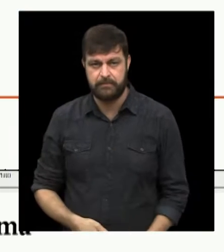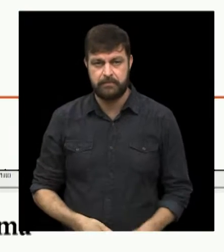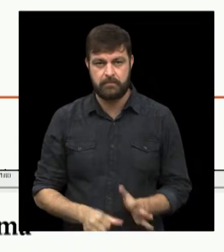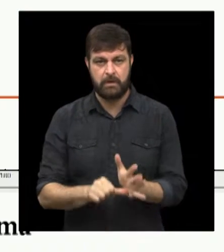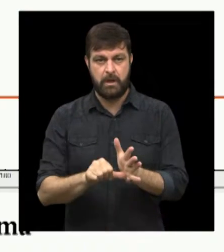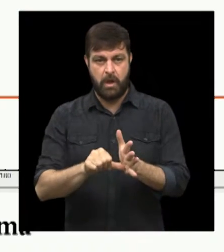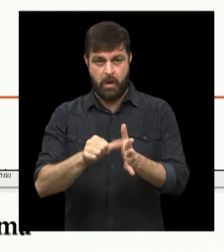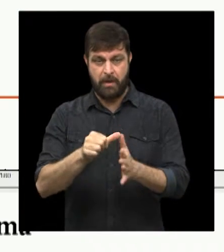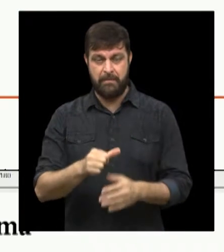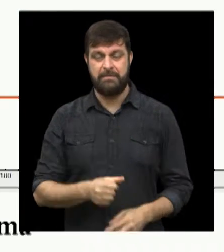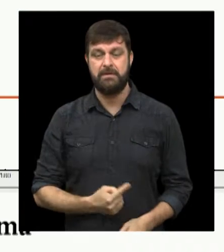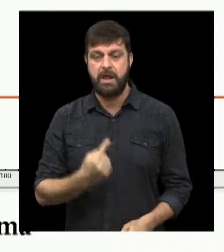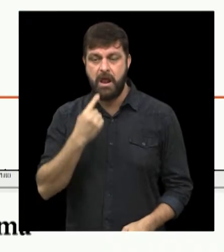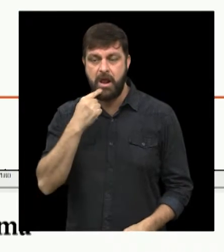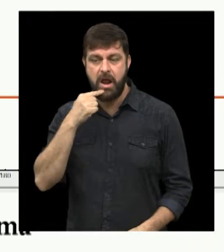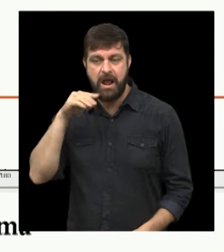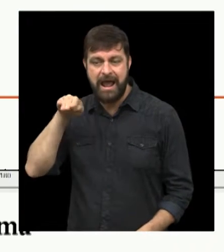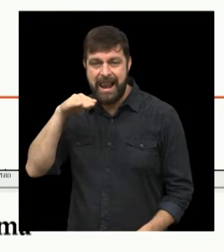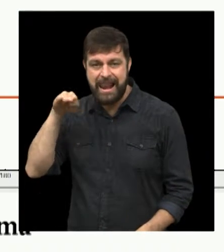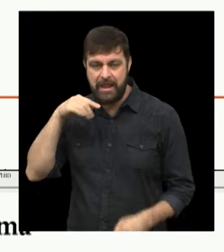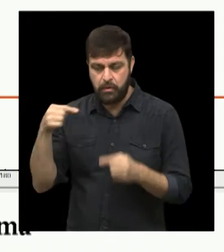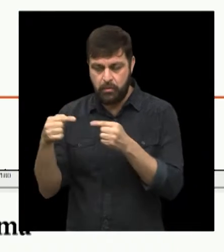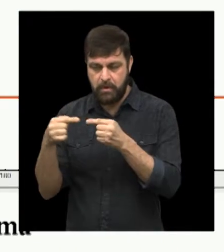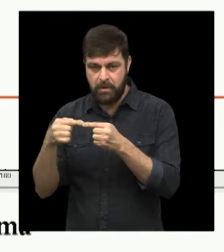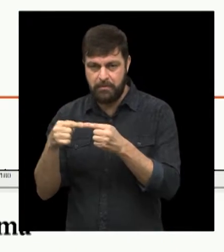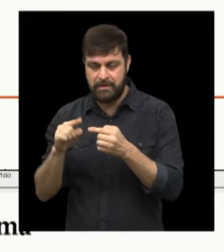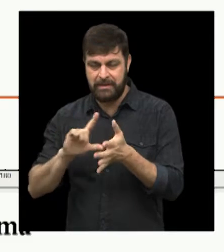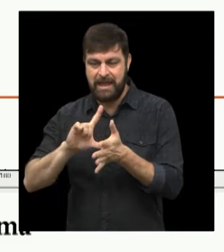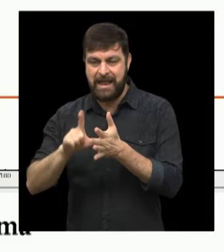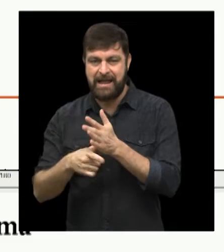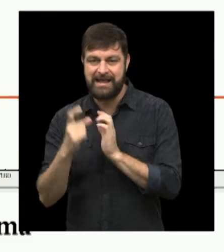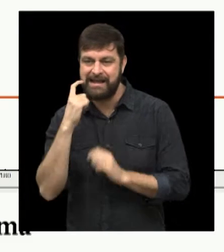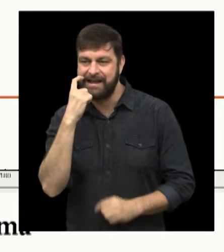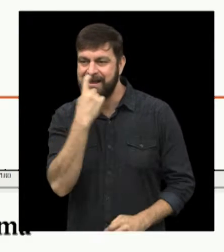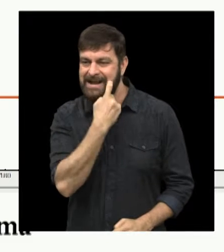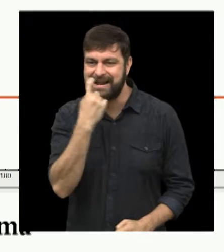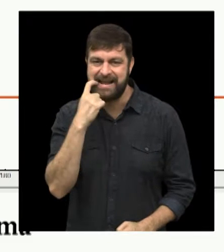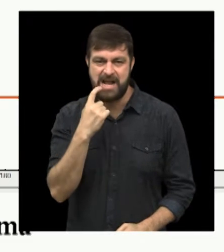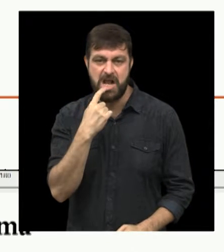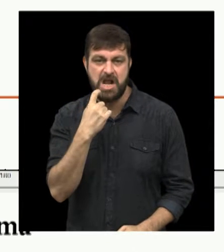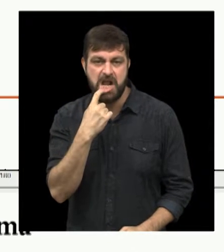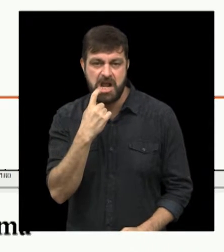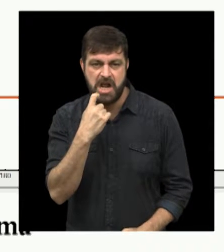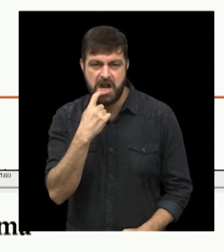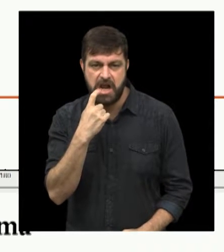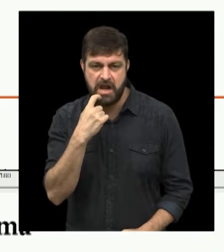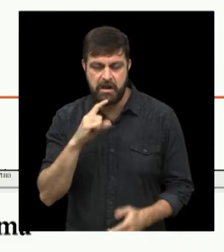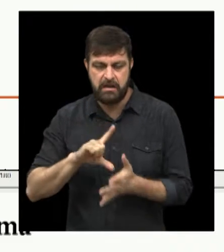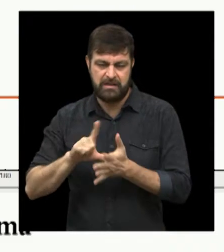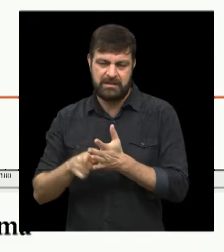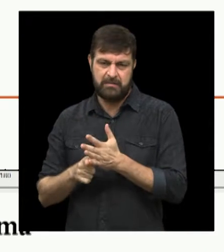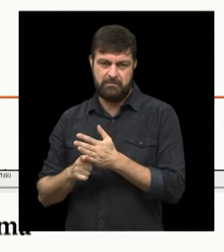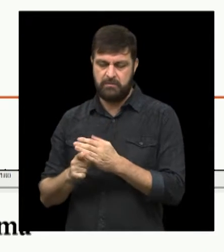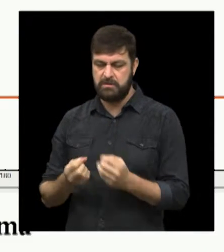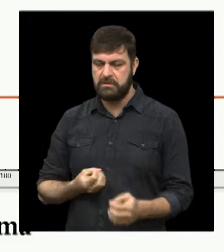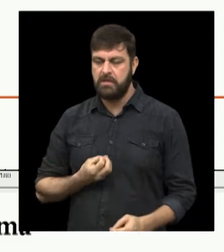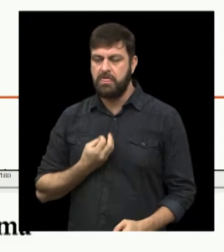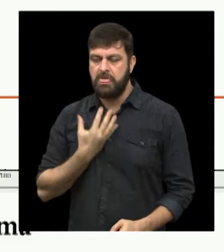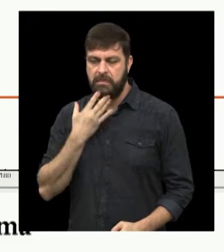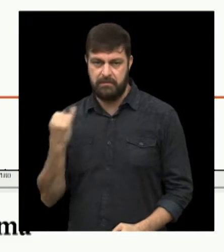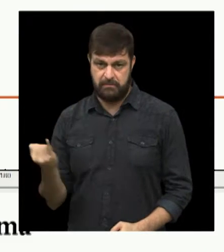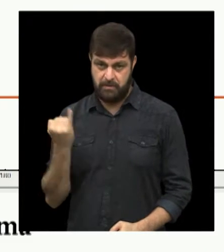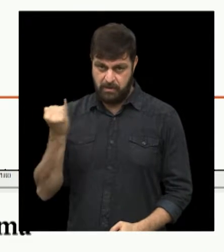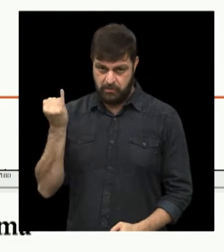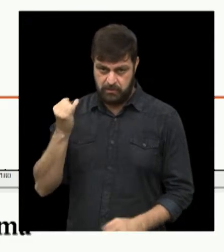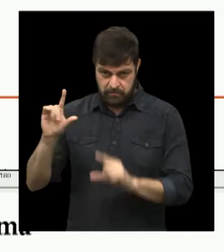Esse primeiro gás tem mais a ver com a língua, esse aqui tem mais a ver com a gengiva, e esse aqui é um gás menos importante. Daqui a quatro